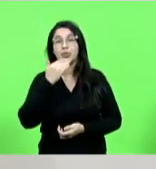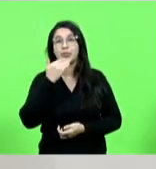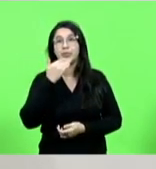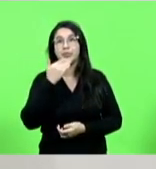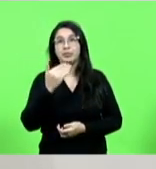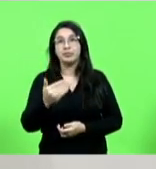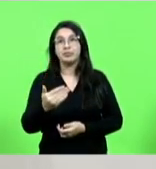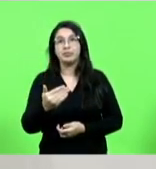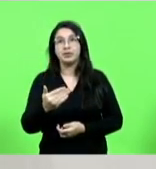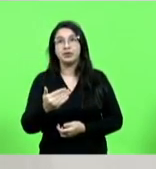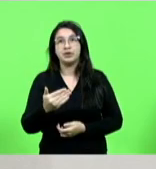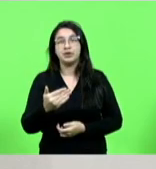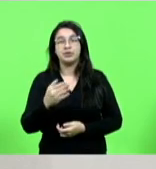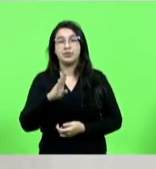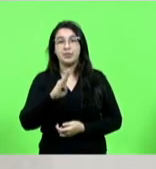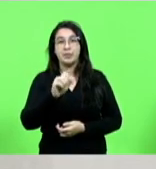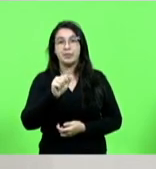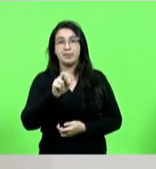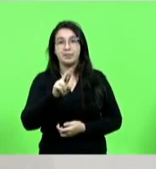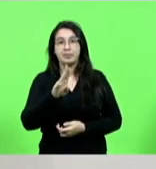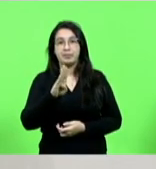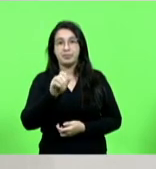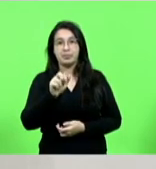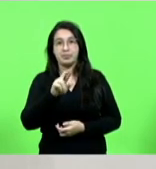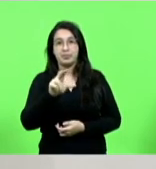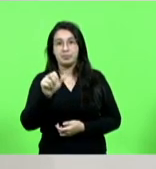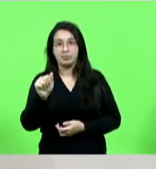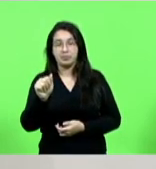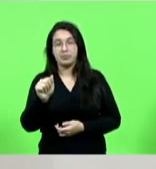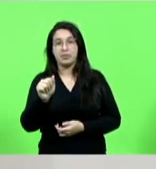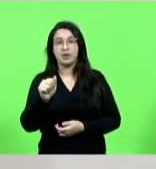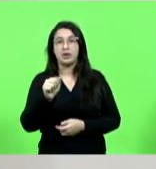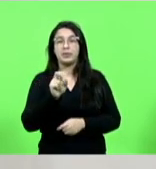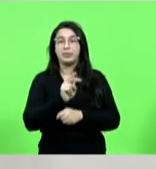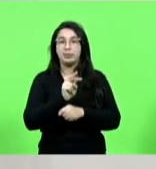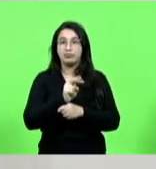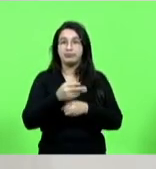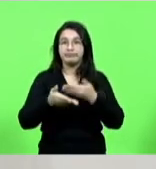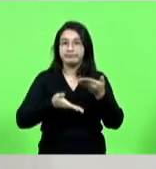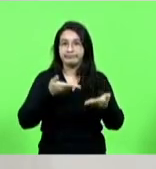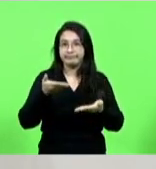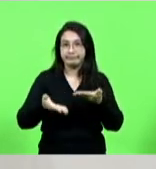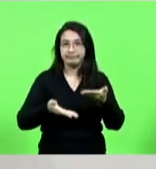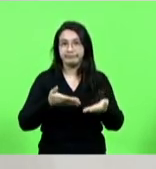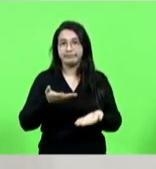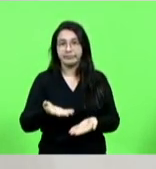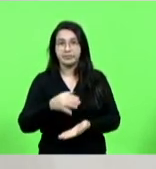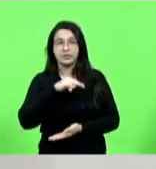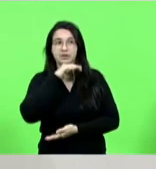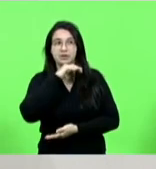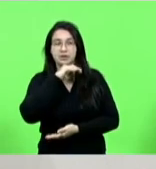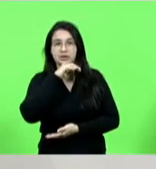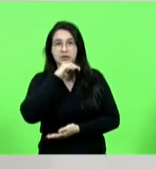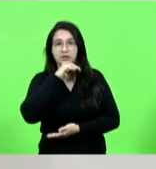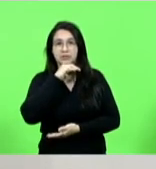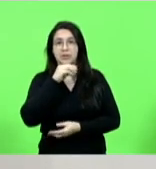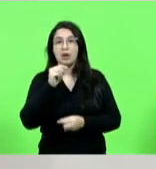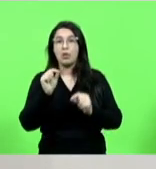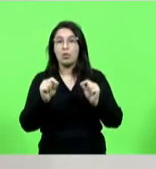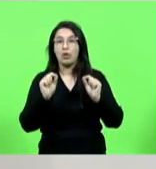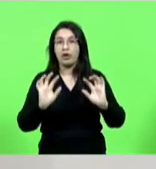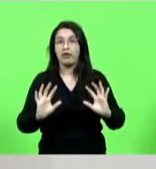a Bárbara Hartmann uma grande protetora no que tange a linha da farra do boi